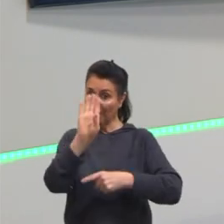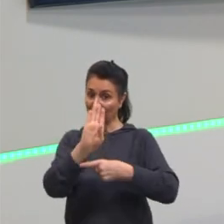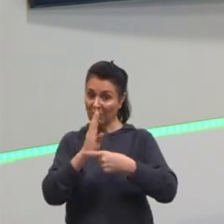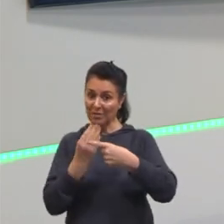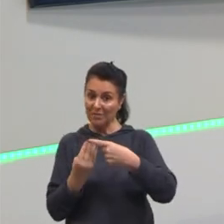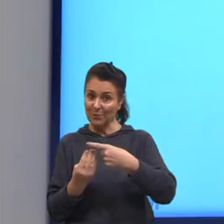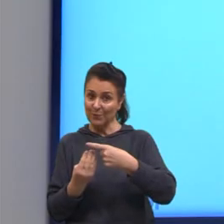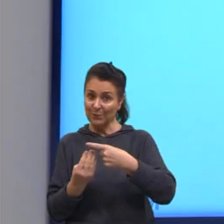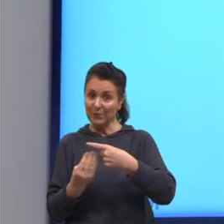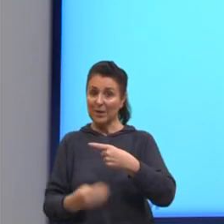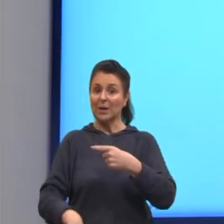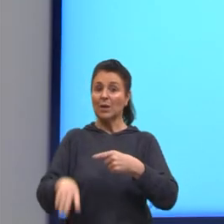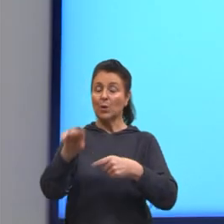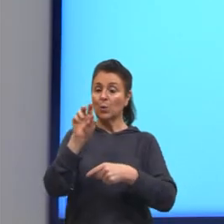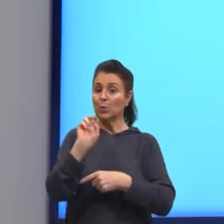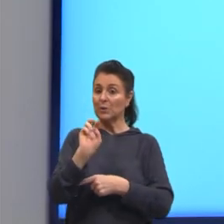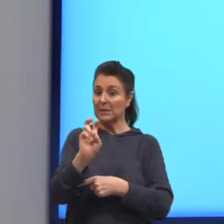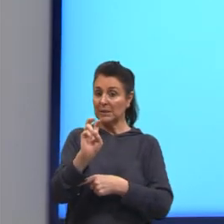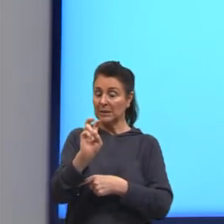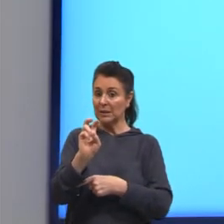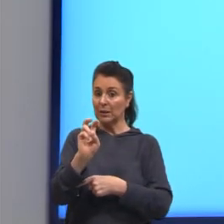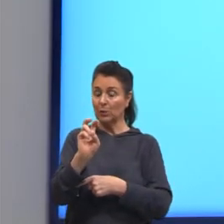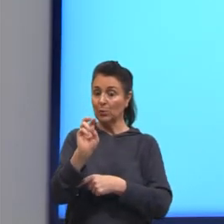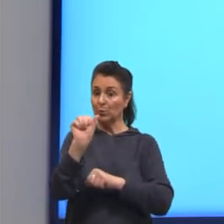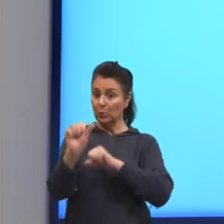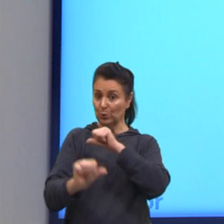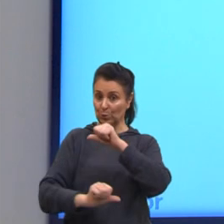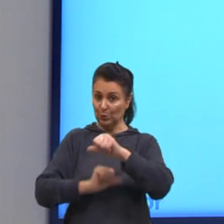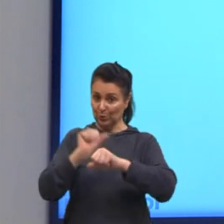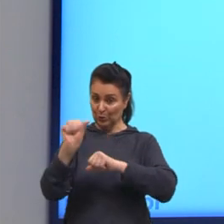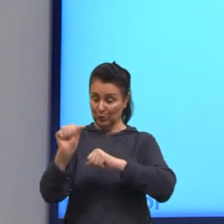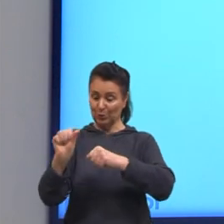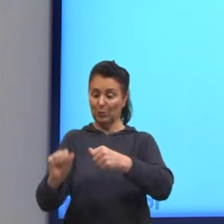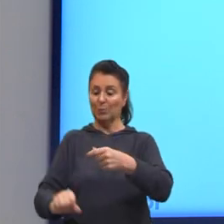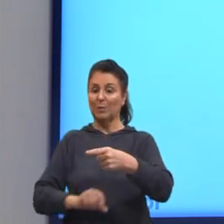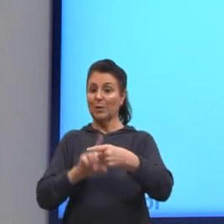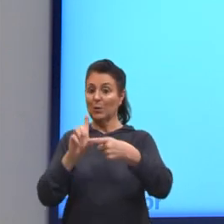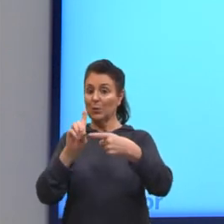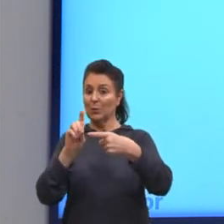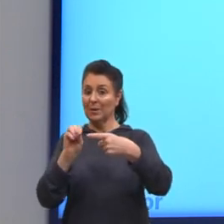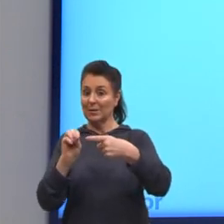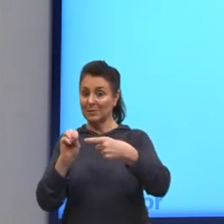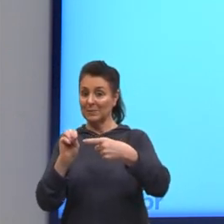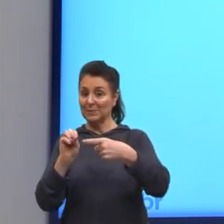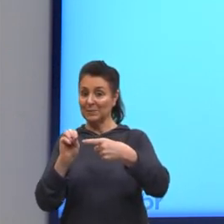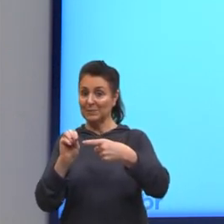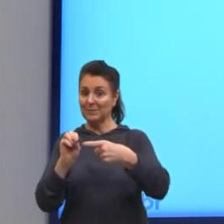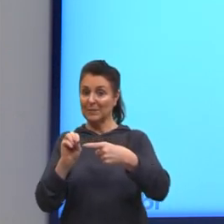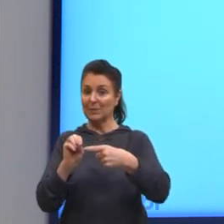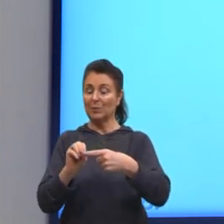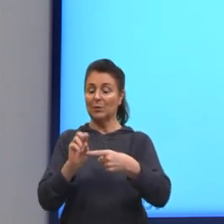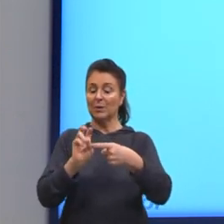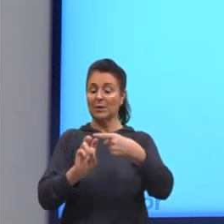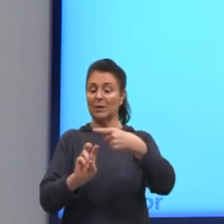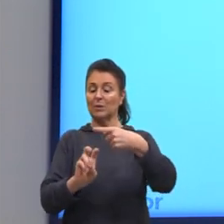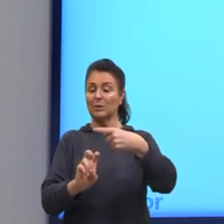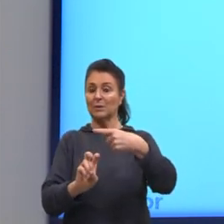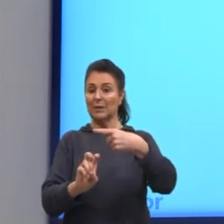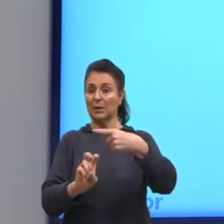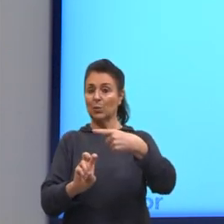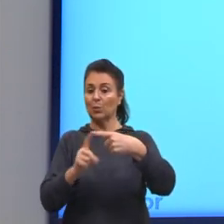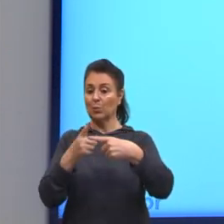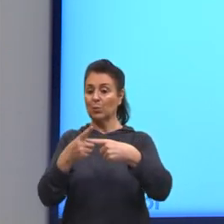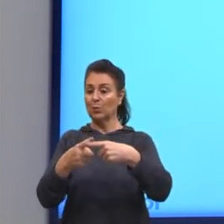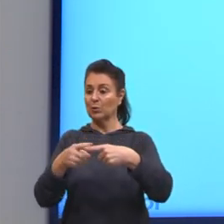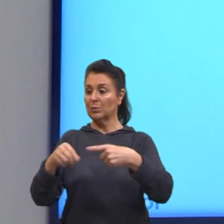e aqui o 5 a gente pode passar para o denominador 10. Para isto, a gente pega o 5, multiplica por